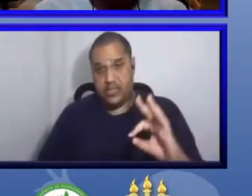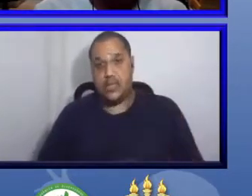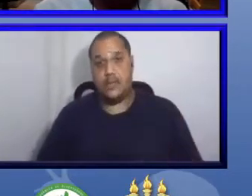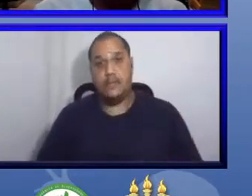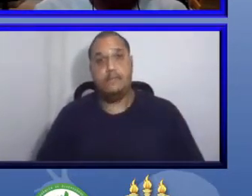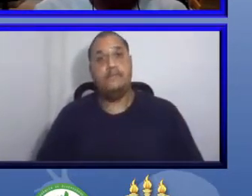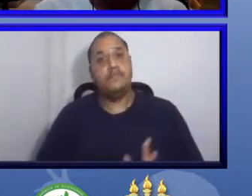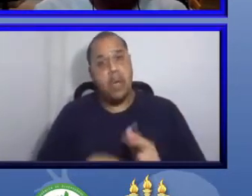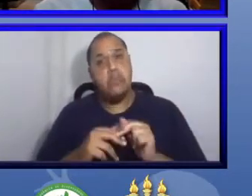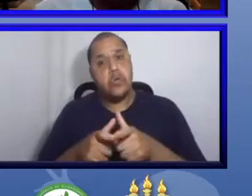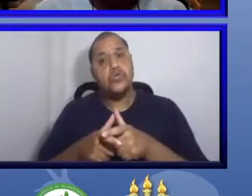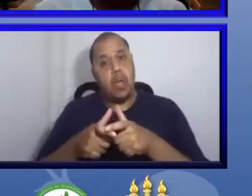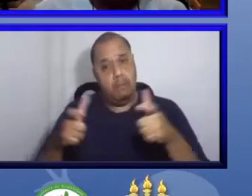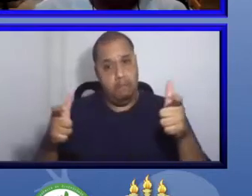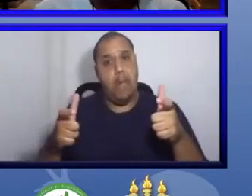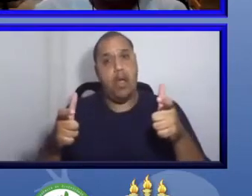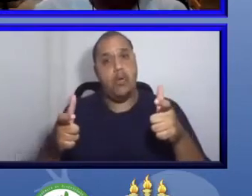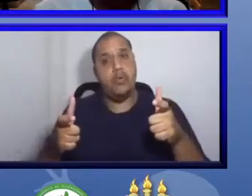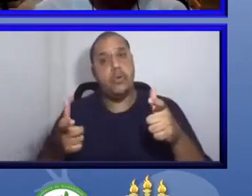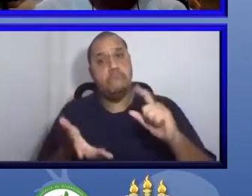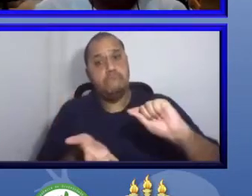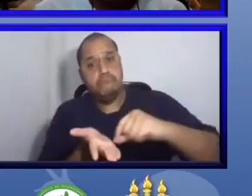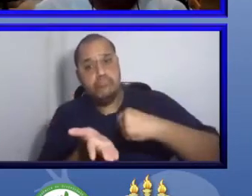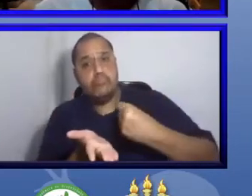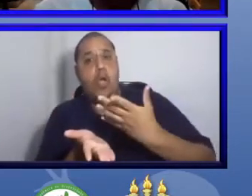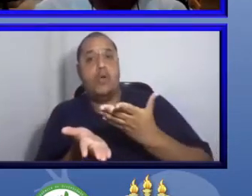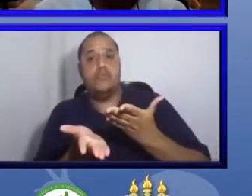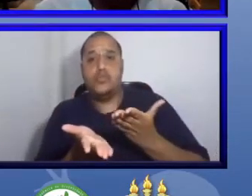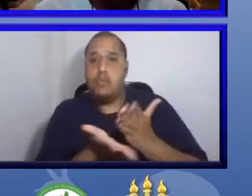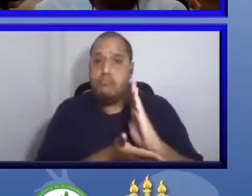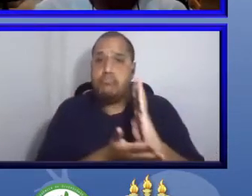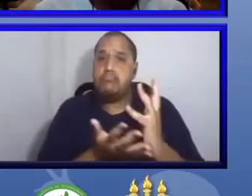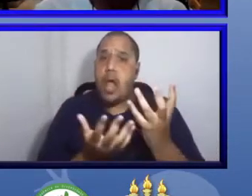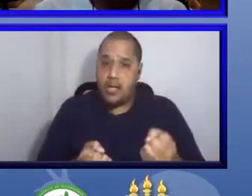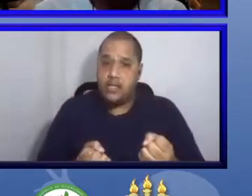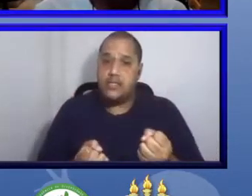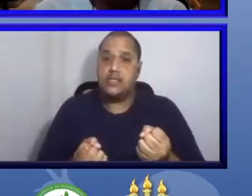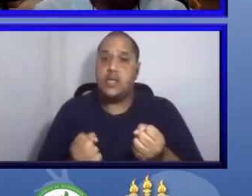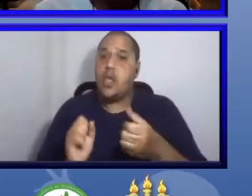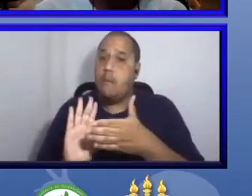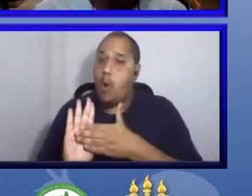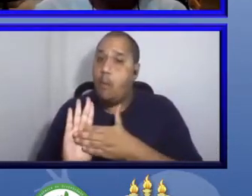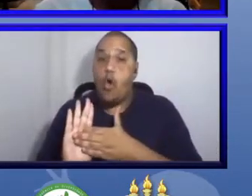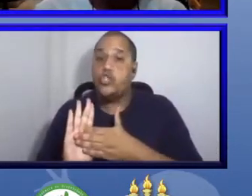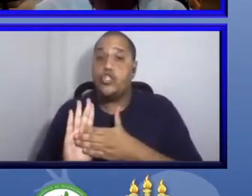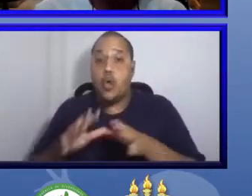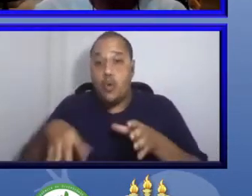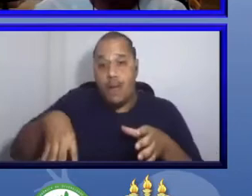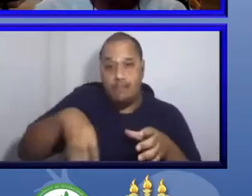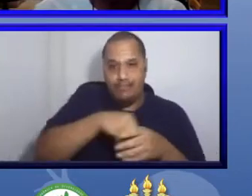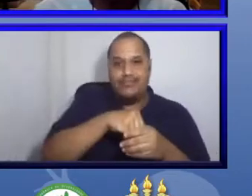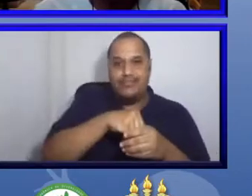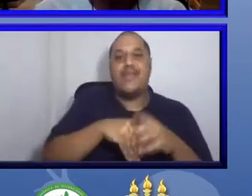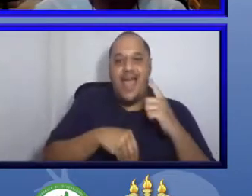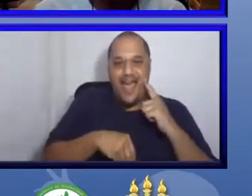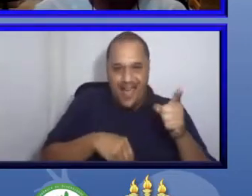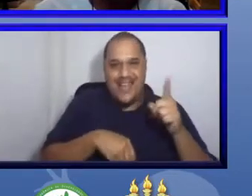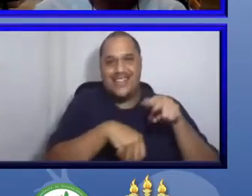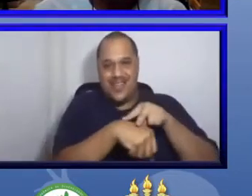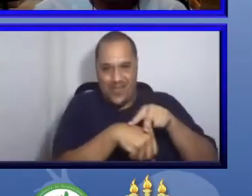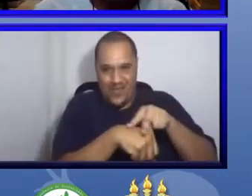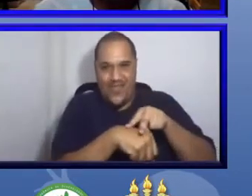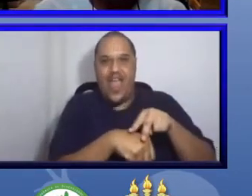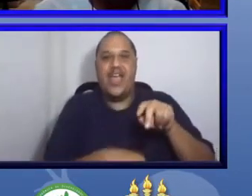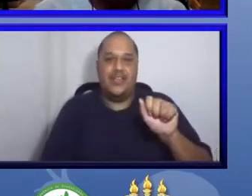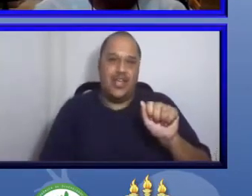propostas aprovadas estão, a maioria delas está dentro do grupo dos artrópodas. A gente vai ver